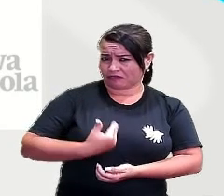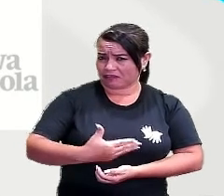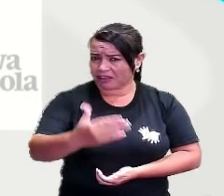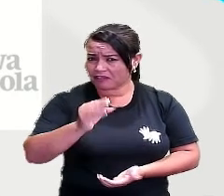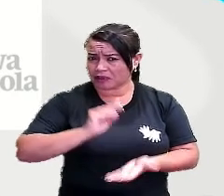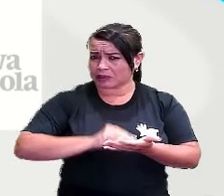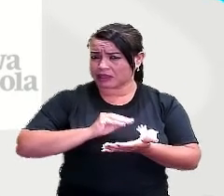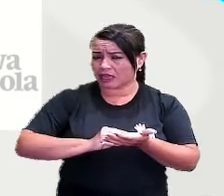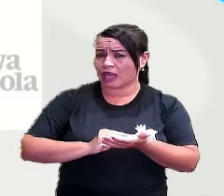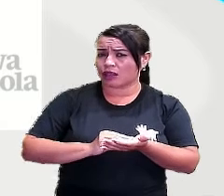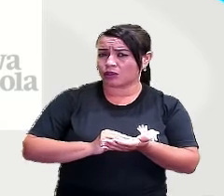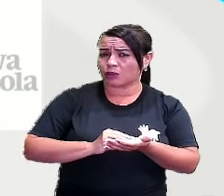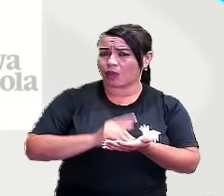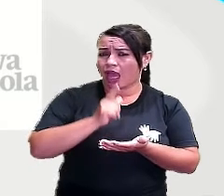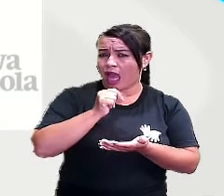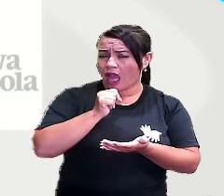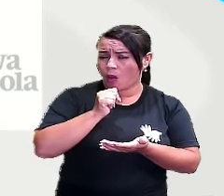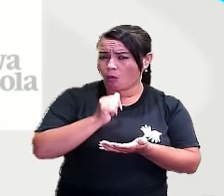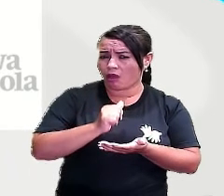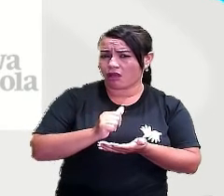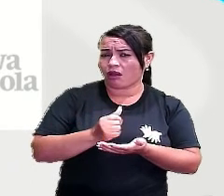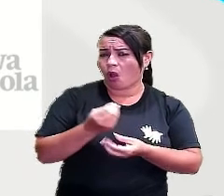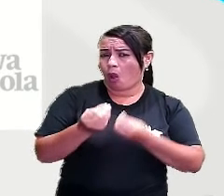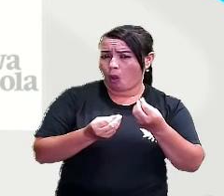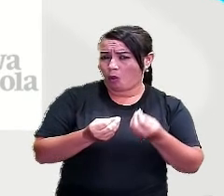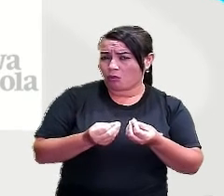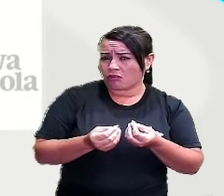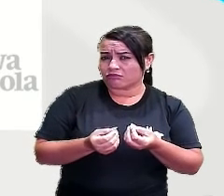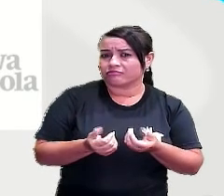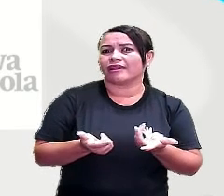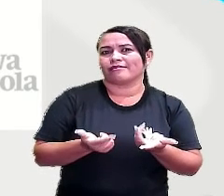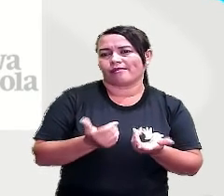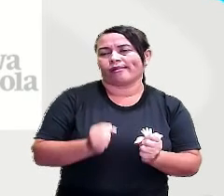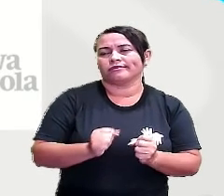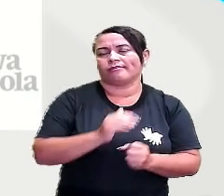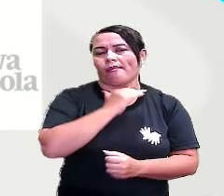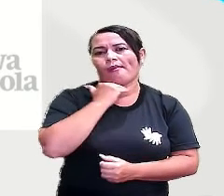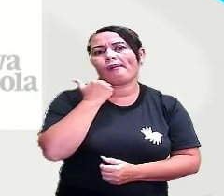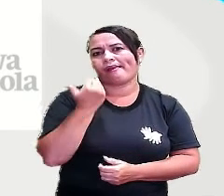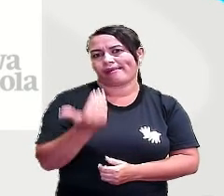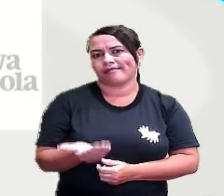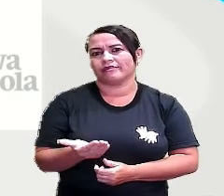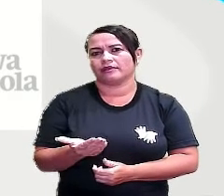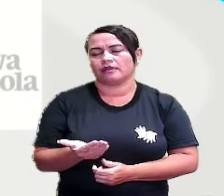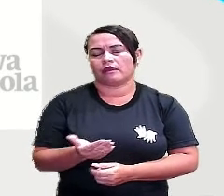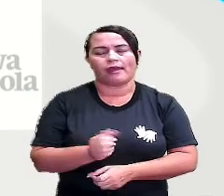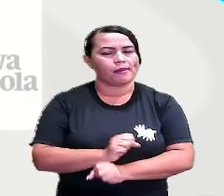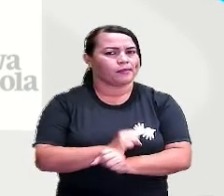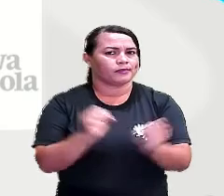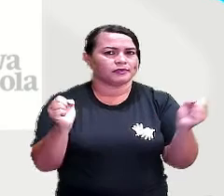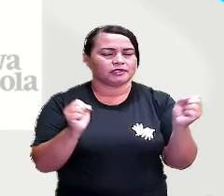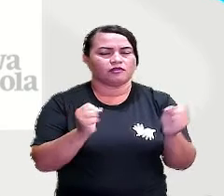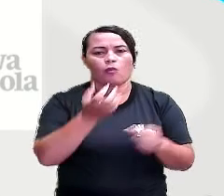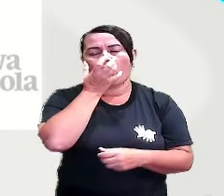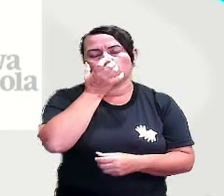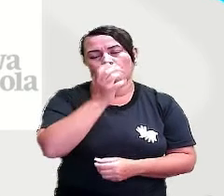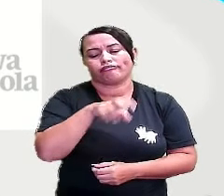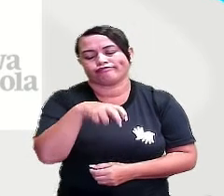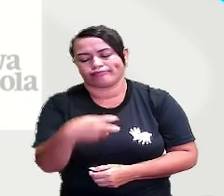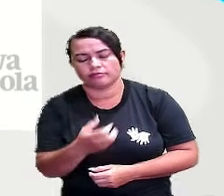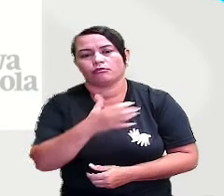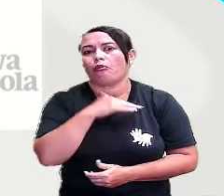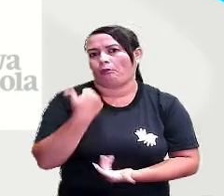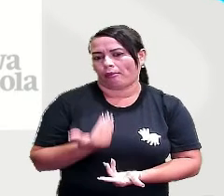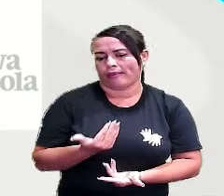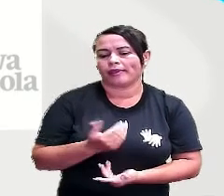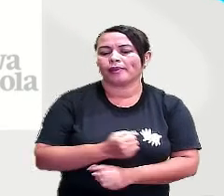água é impossível, né? Se ele ficar sem beber água, ele vai morrer. Então, ele é impossível o cãozinho viver sem beber água.